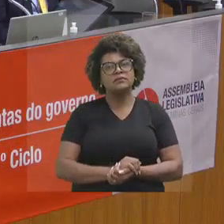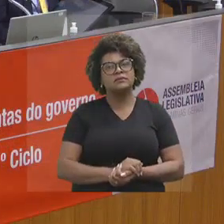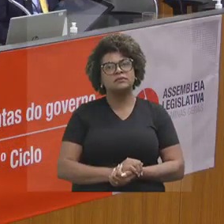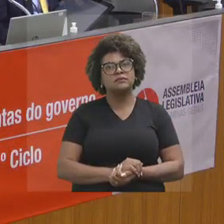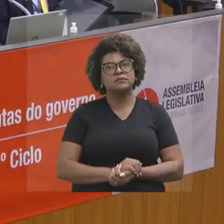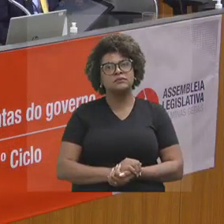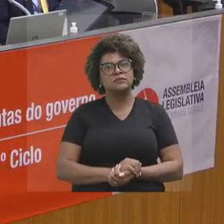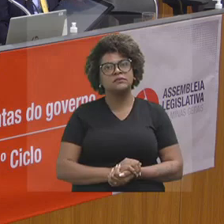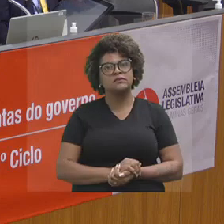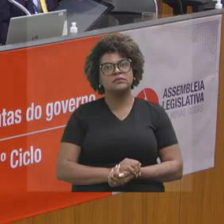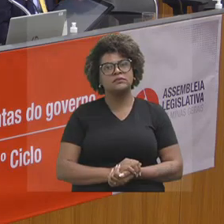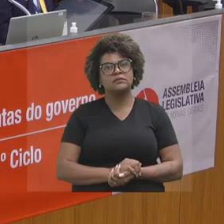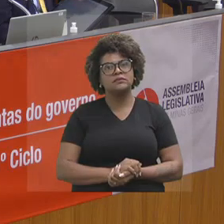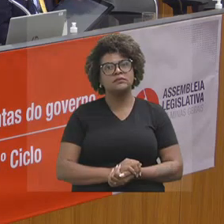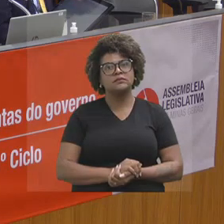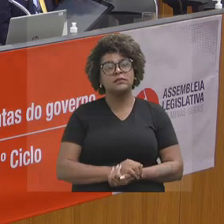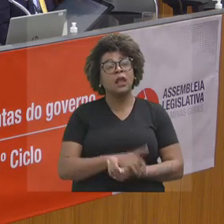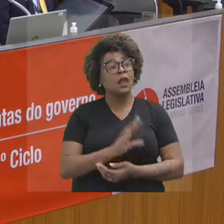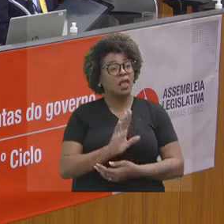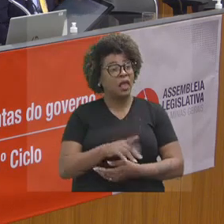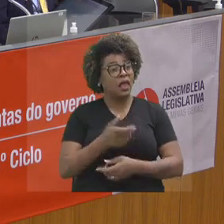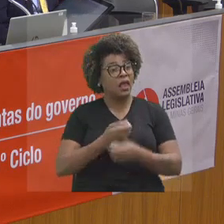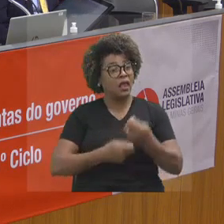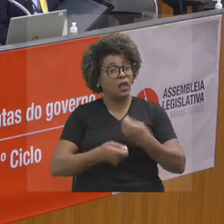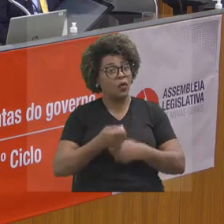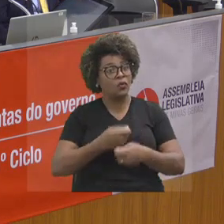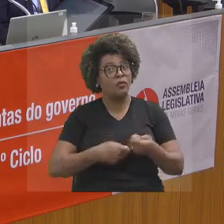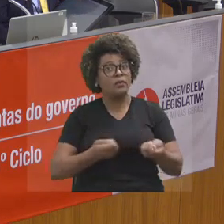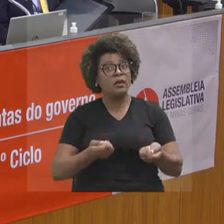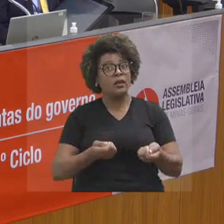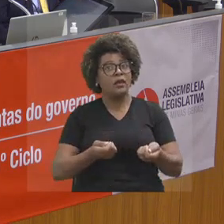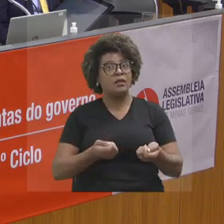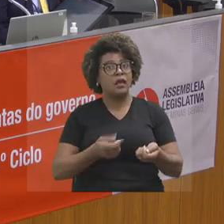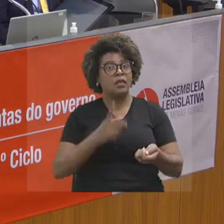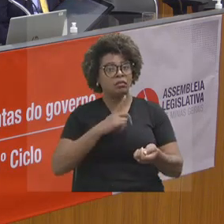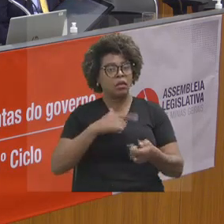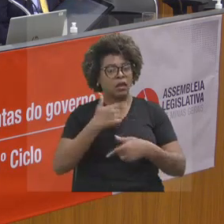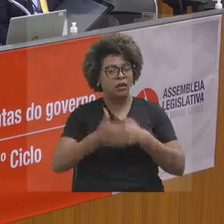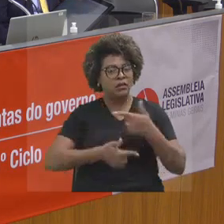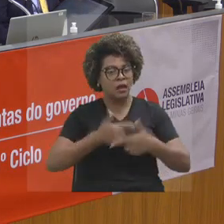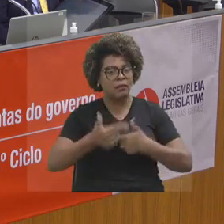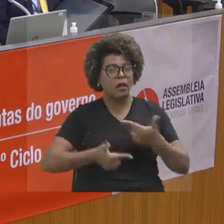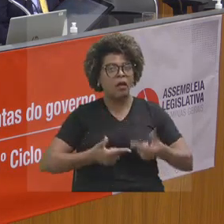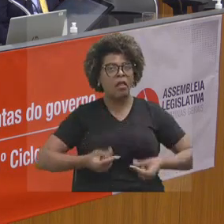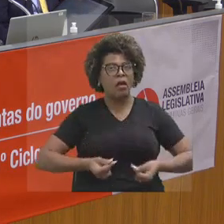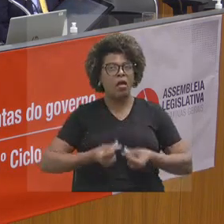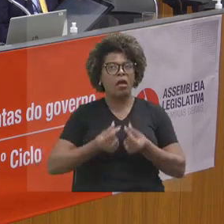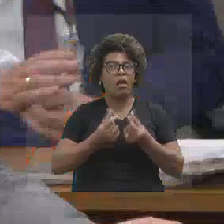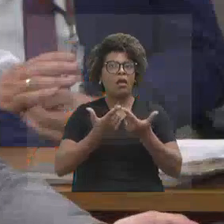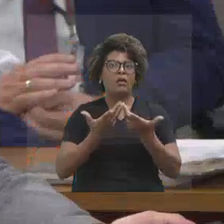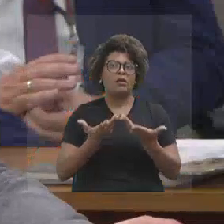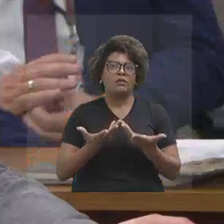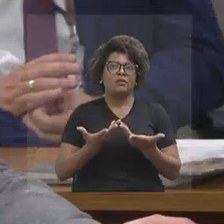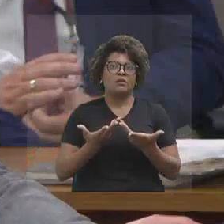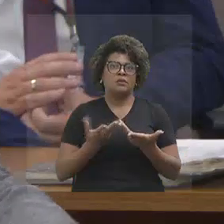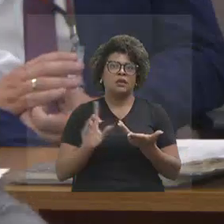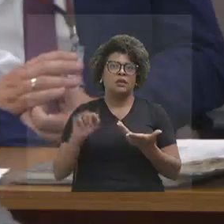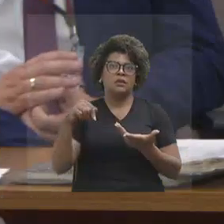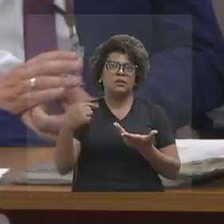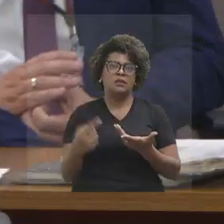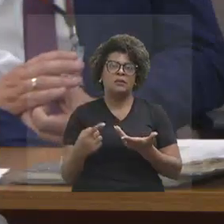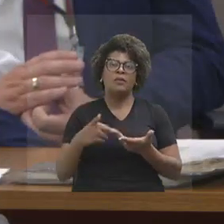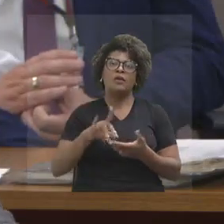Afinal de contas, isso é economia, isso é geração de emprego e renda, de trabalho. Importante isso. E depois, isso vira promoção,